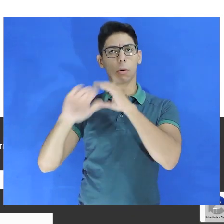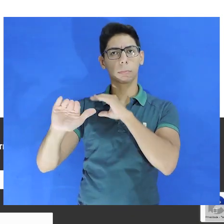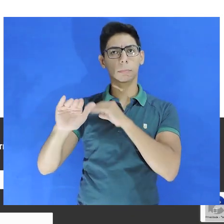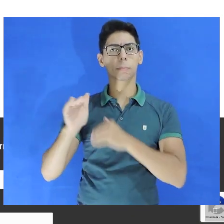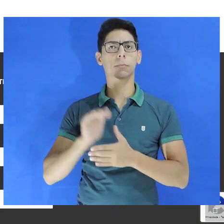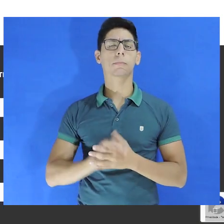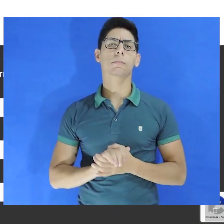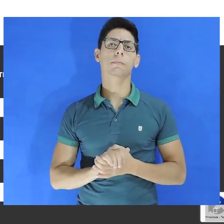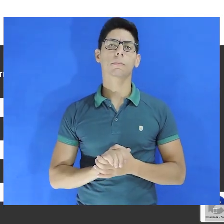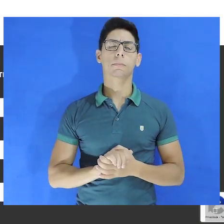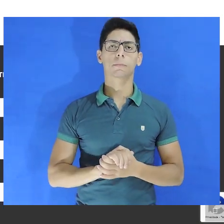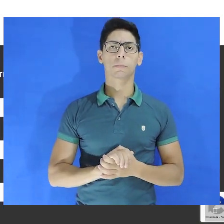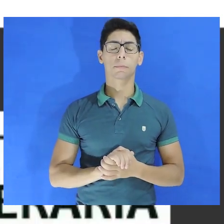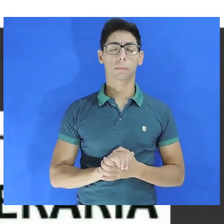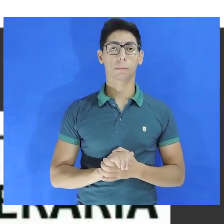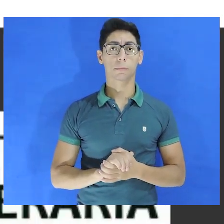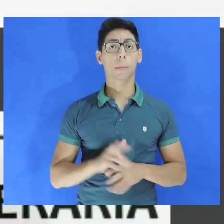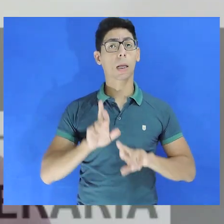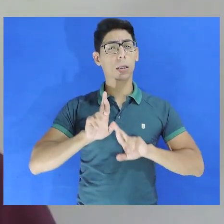aperte o botão Enviar.